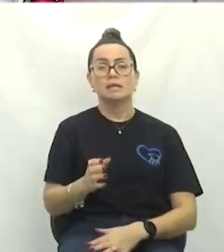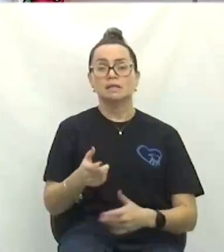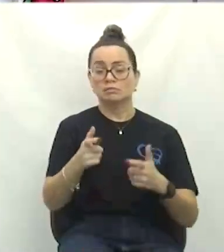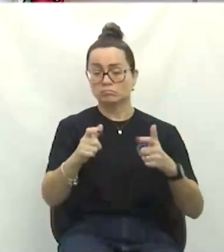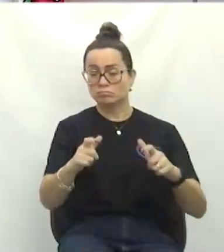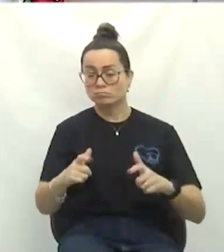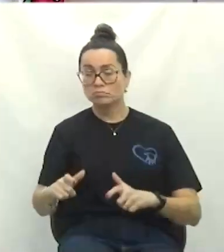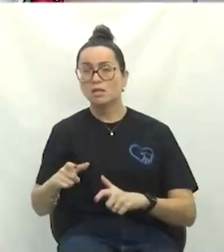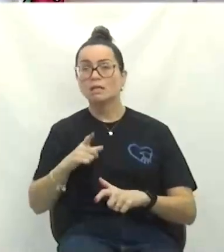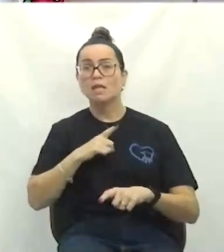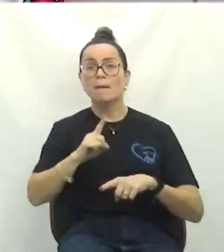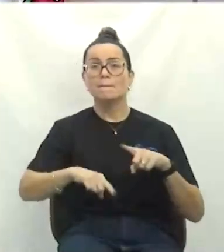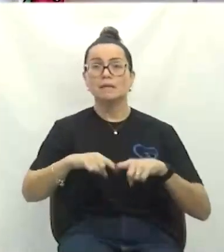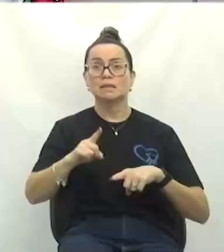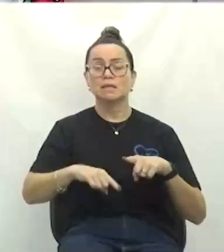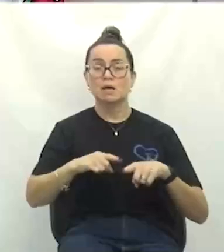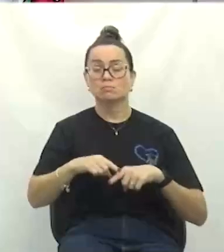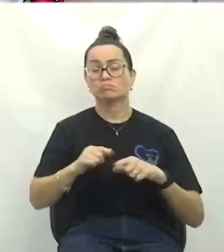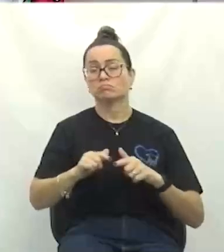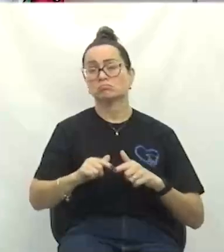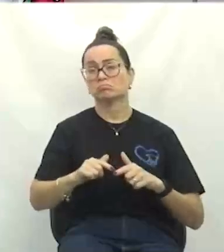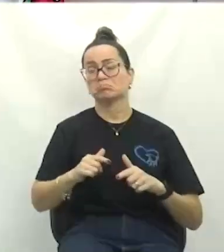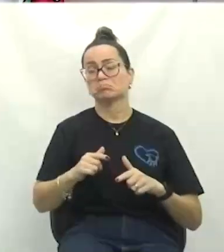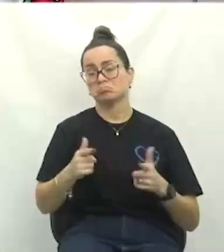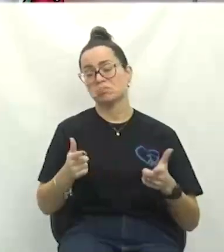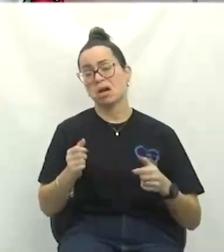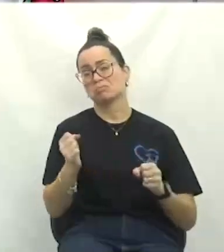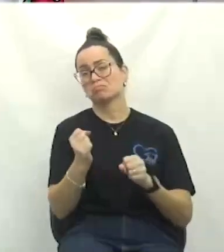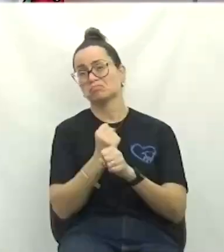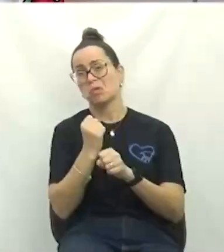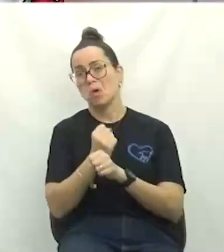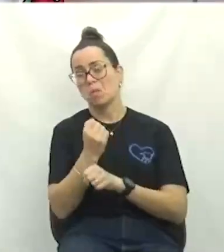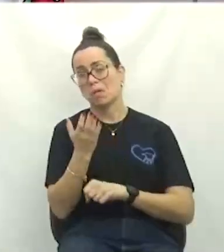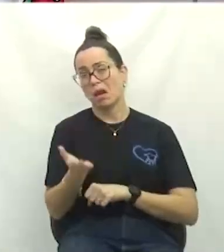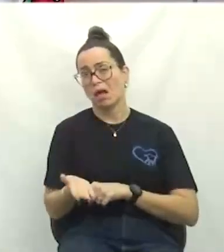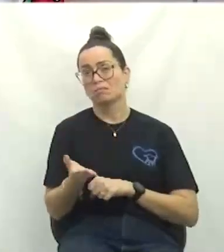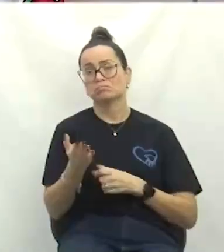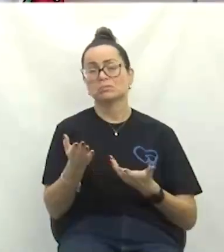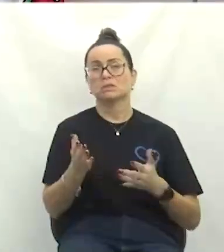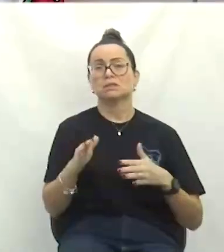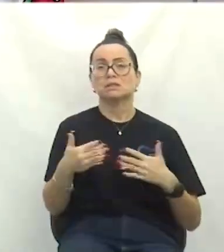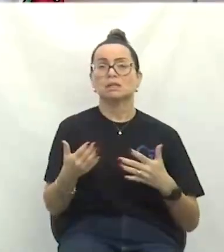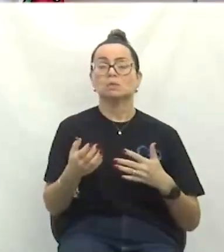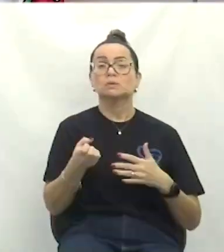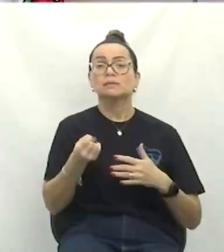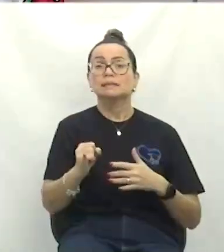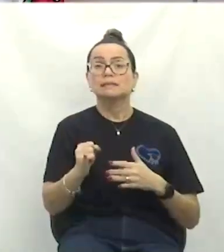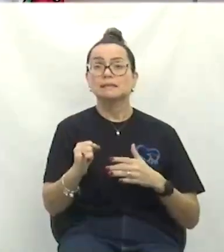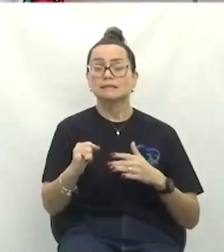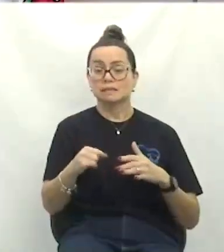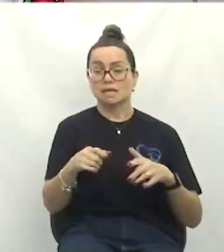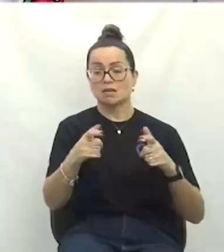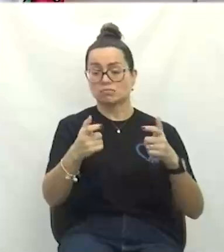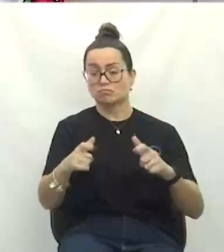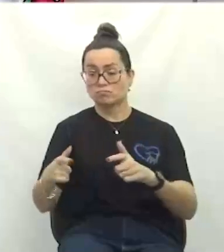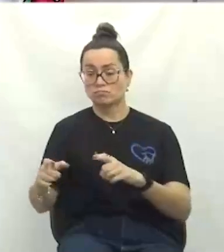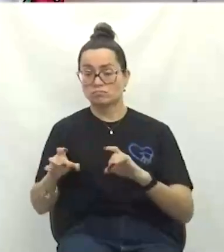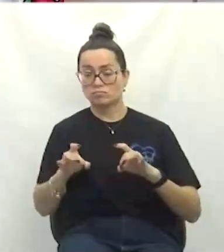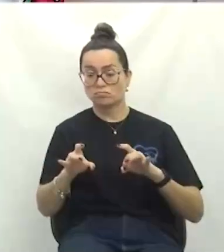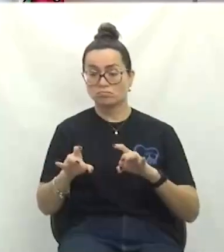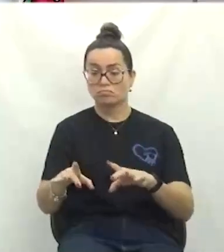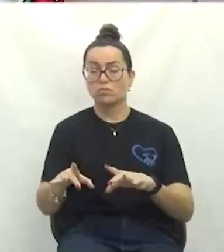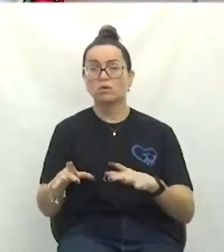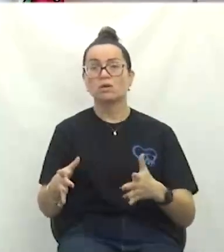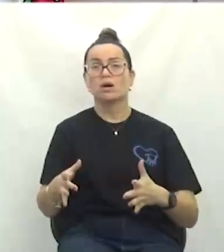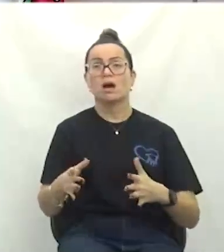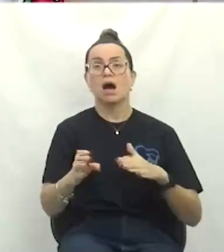material para trabalhar a obra. Então, se desapropriasse, vereador Toninho, aqueles terrenos específicos, a empresa minimamente